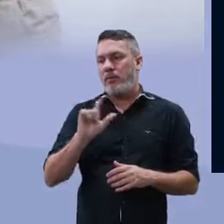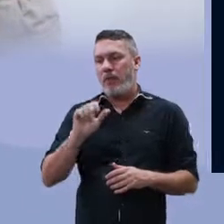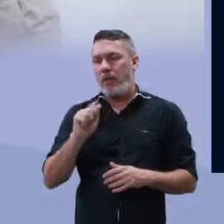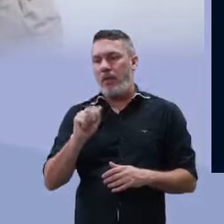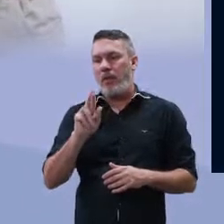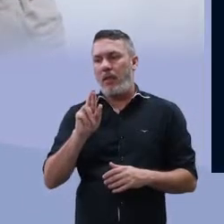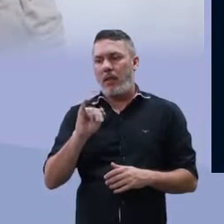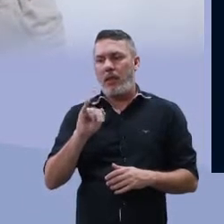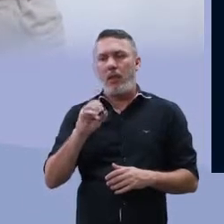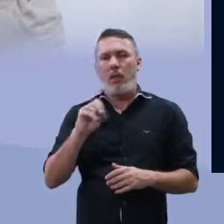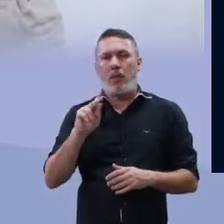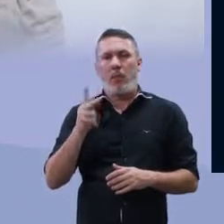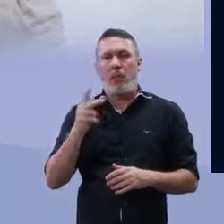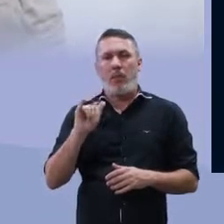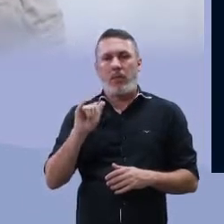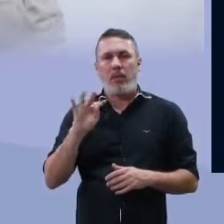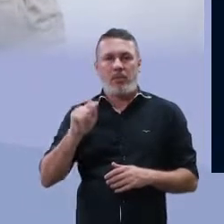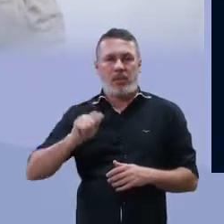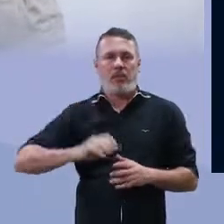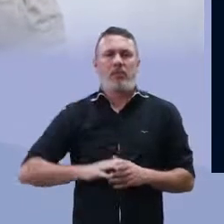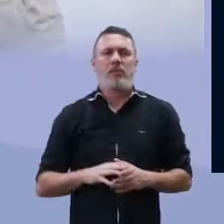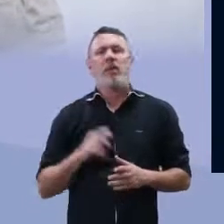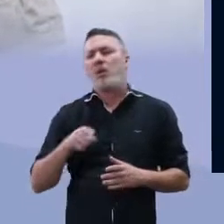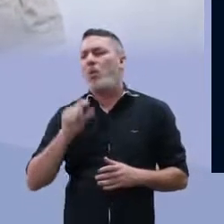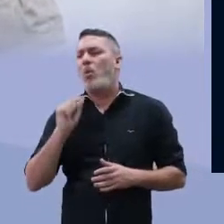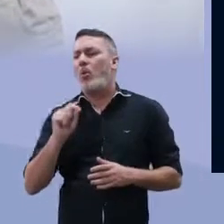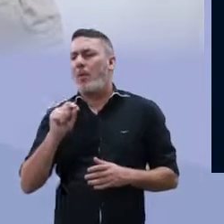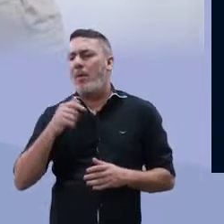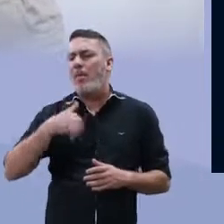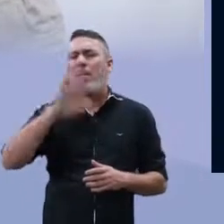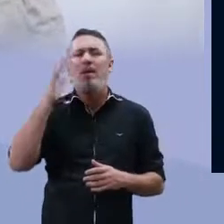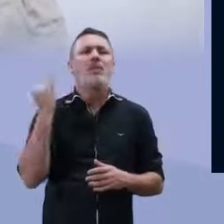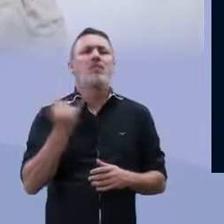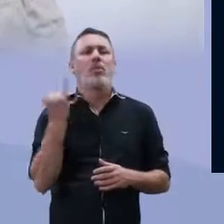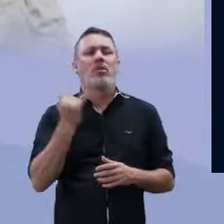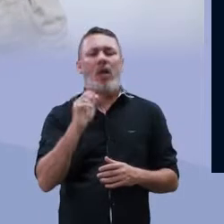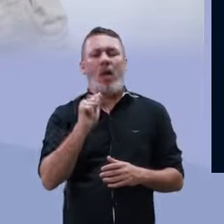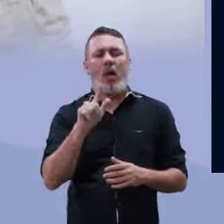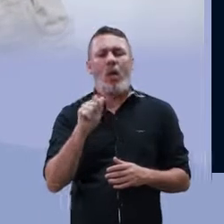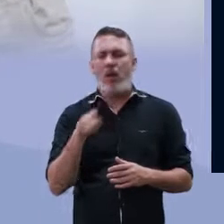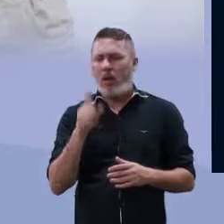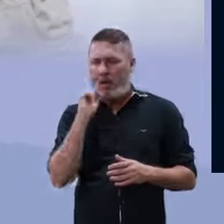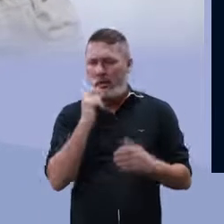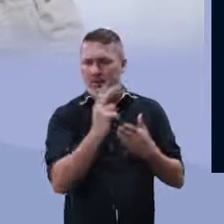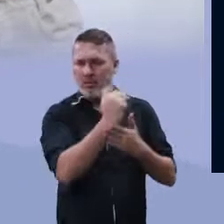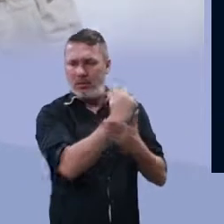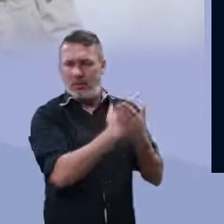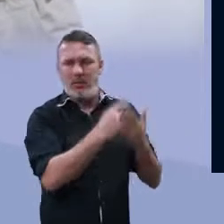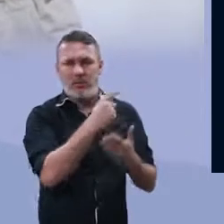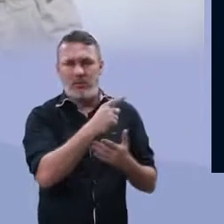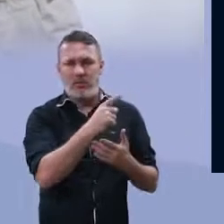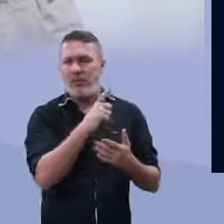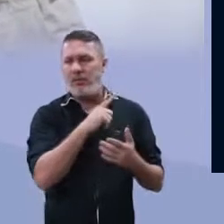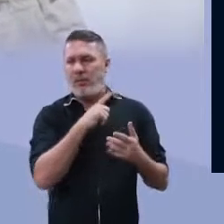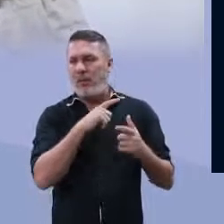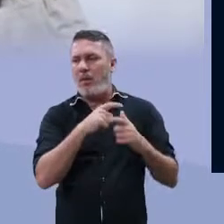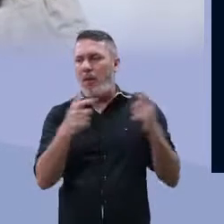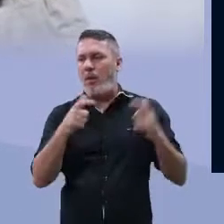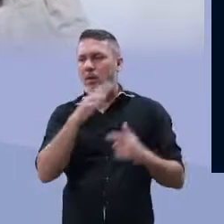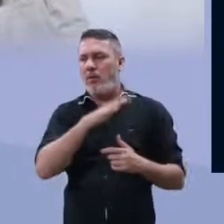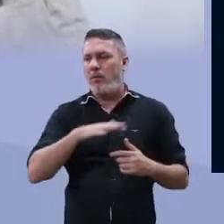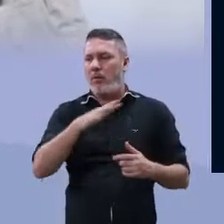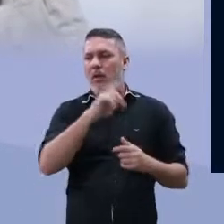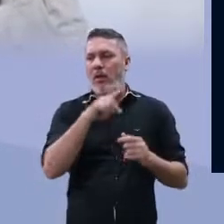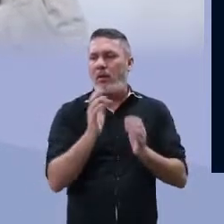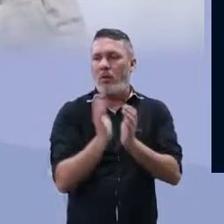As bacilariófitas são as diatomáceas unicelulares. O que tem de mais importante dessas algas? É que a maioria